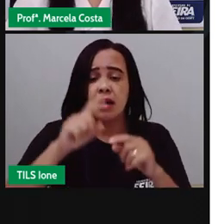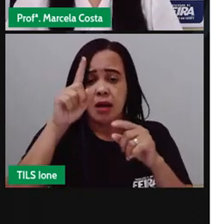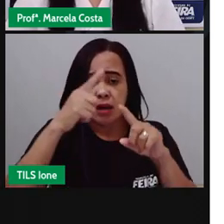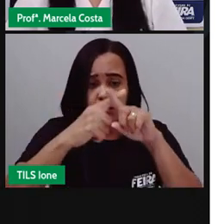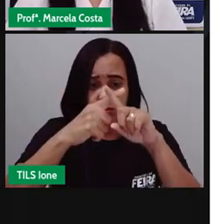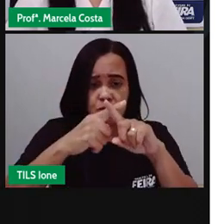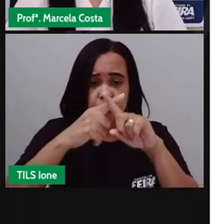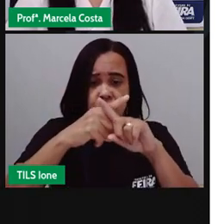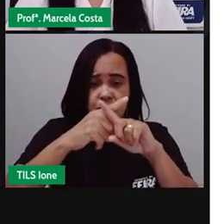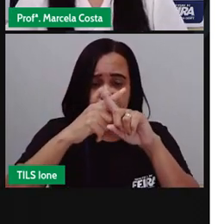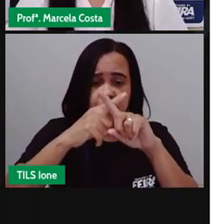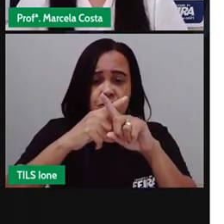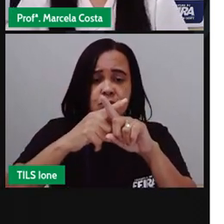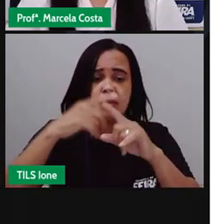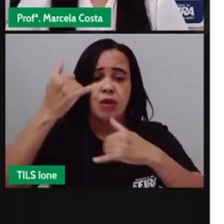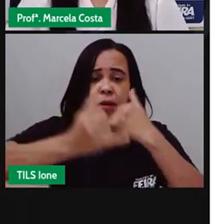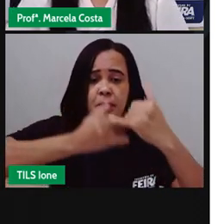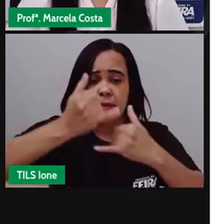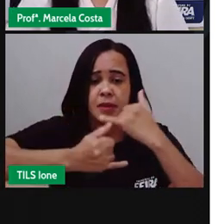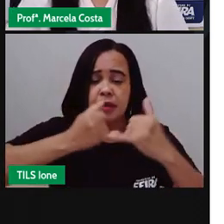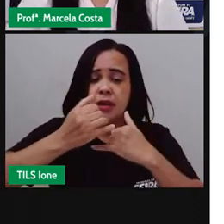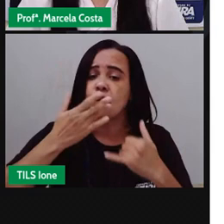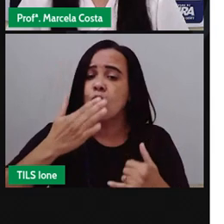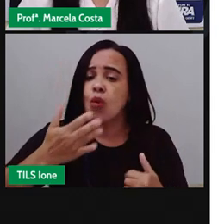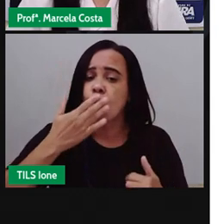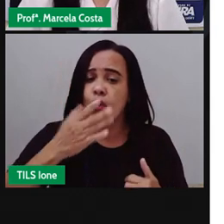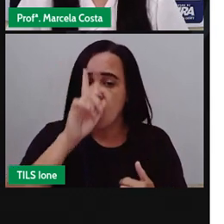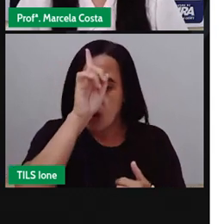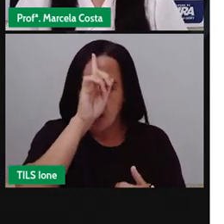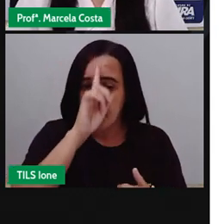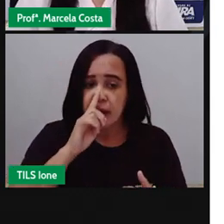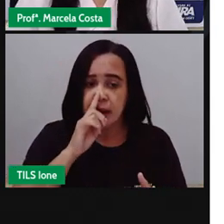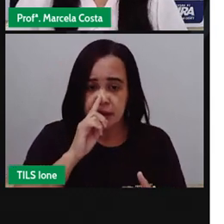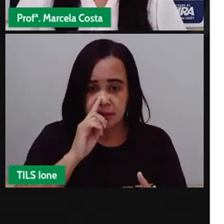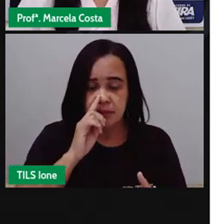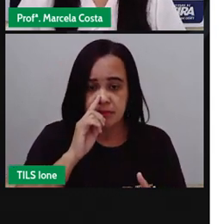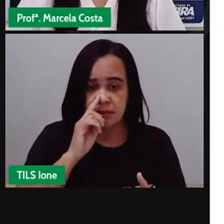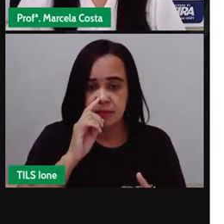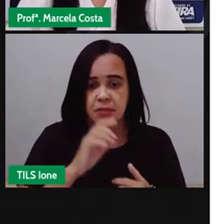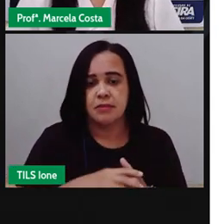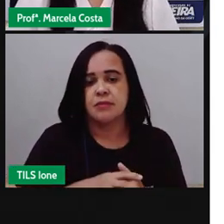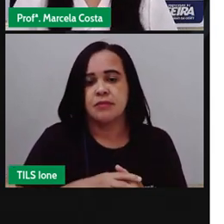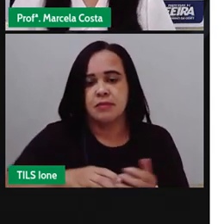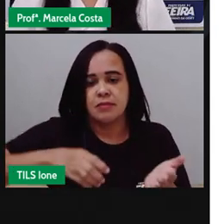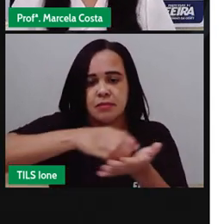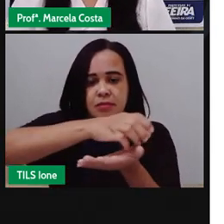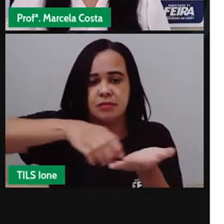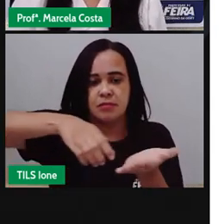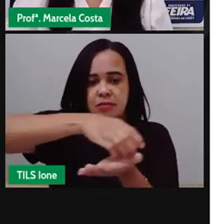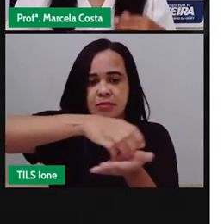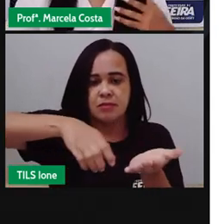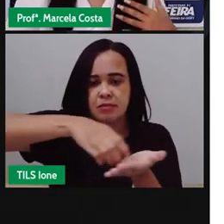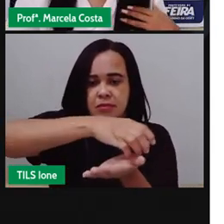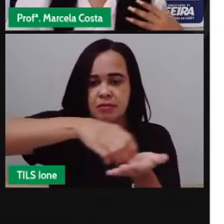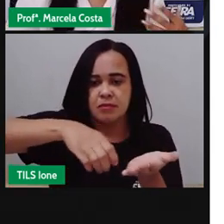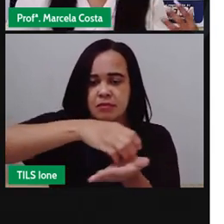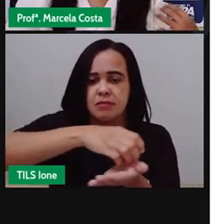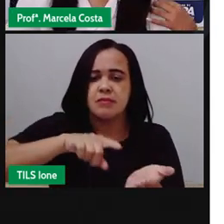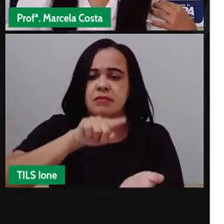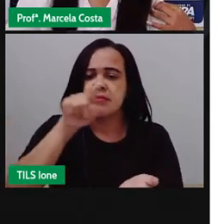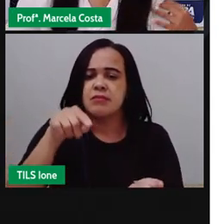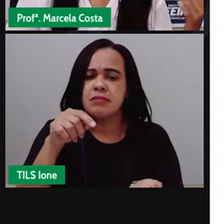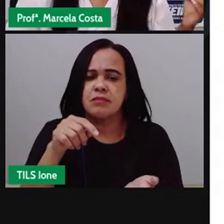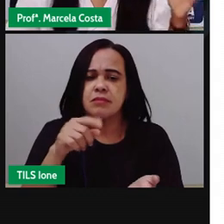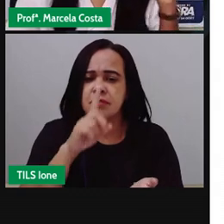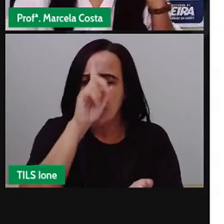nos brinquedos amarelos. Olha como esse carrinho aqui que eu estou mostrando. Onde você vê um brinquedo